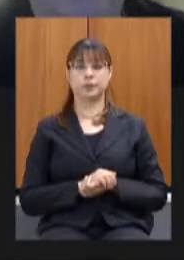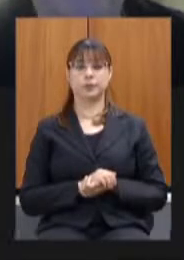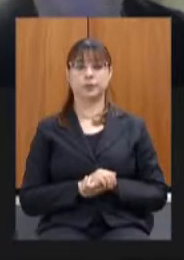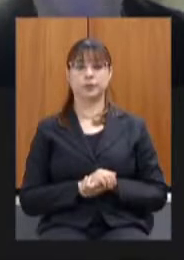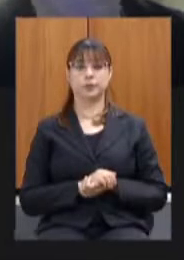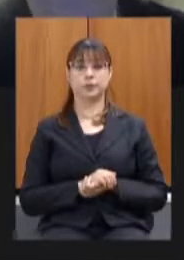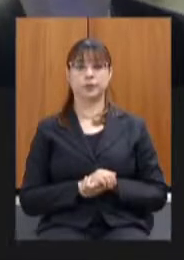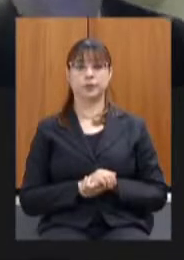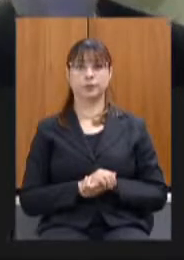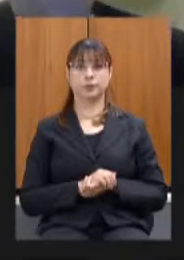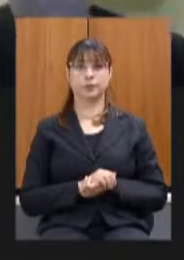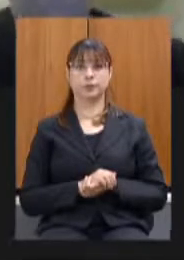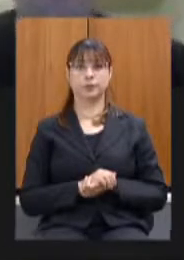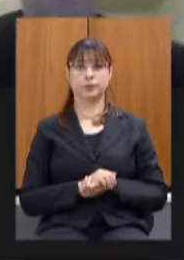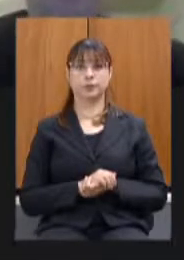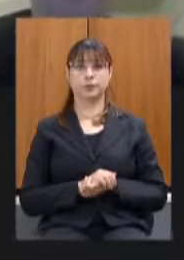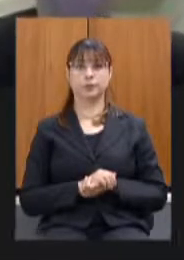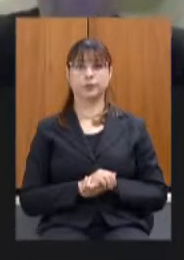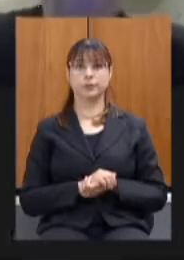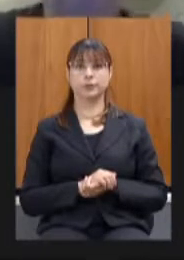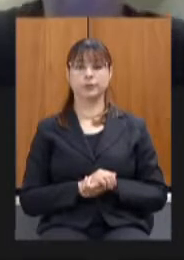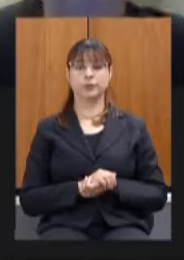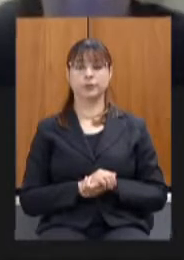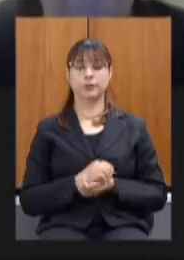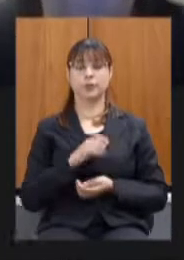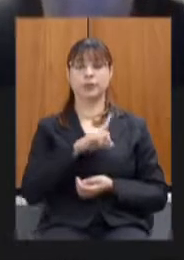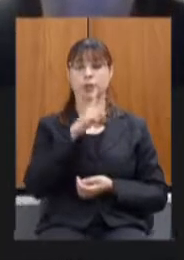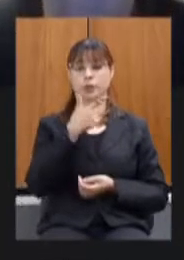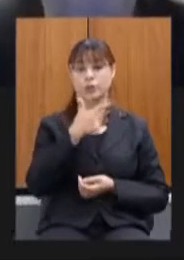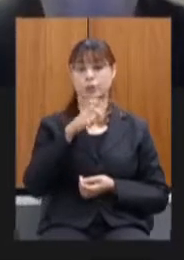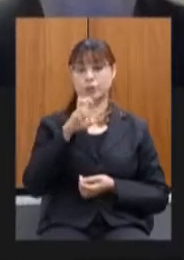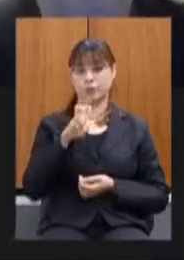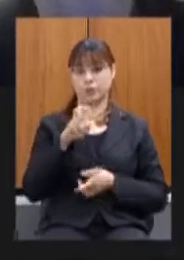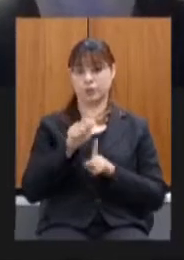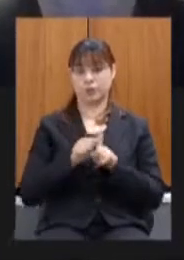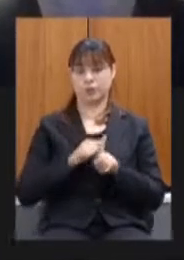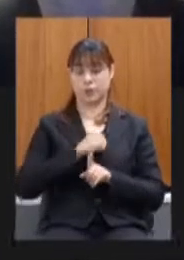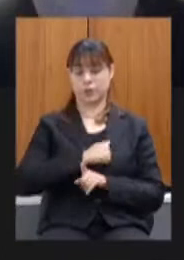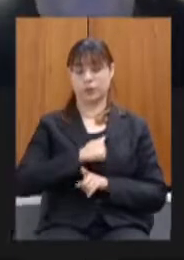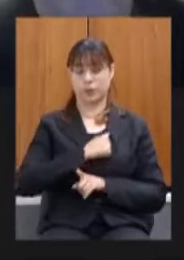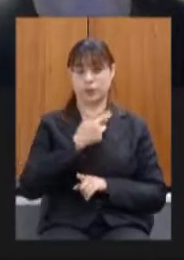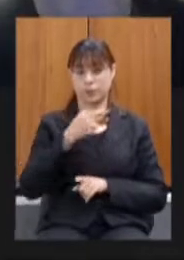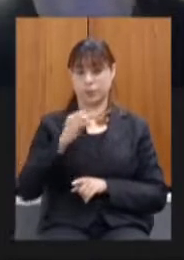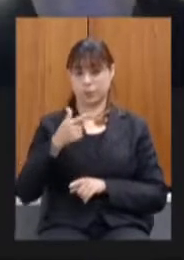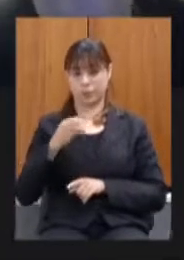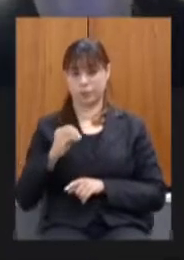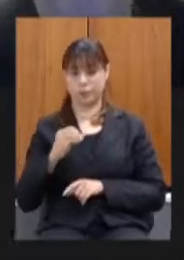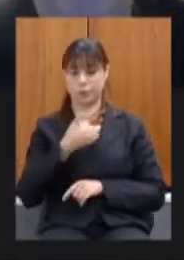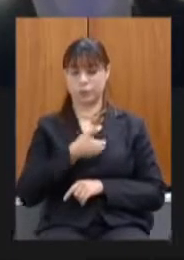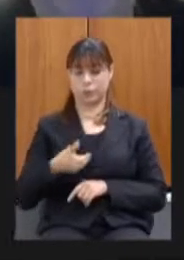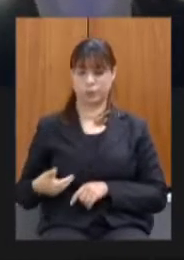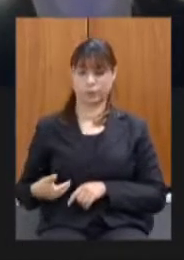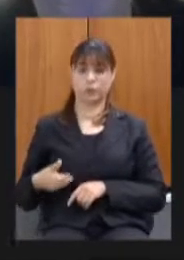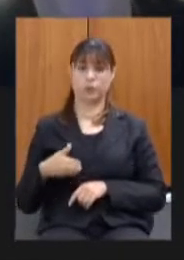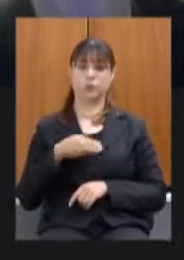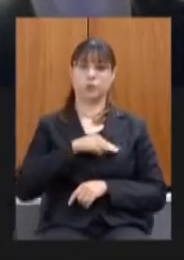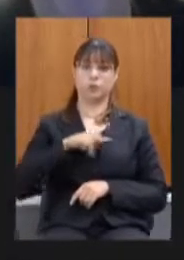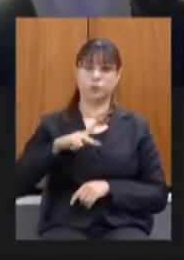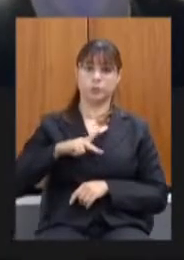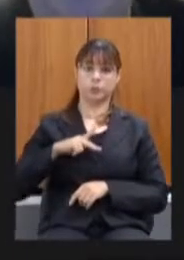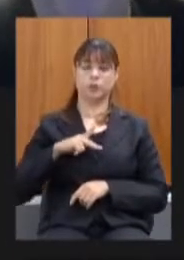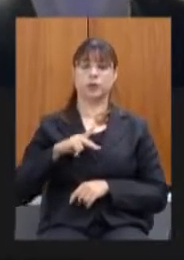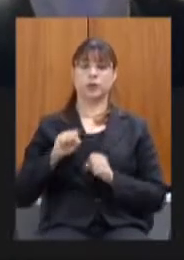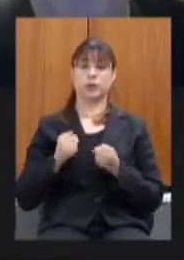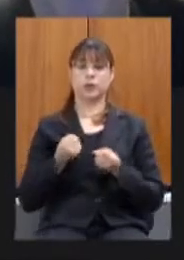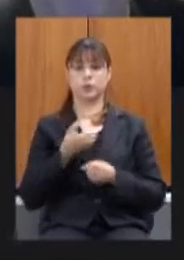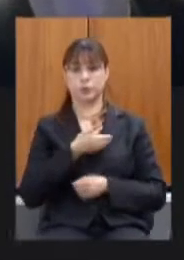e em 25 de 8 de 2020 o governo do estado o Ministério Público de Minas Gerais a Defensoria Público do